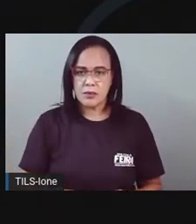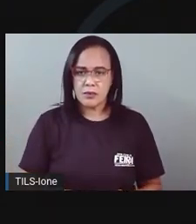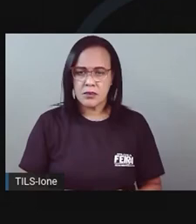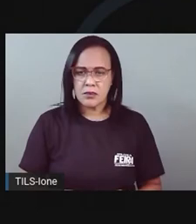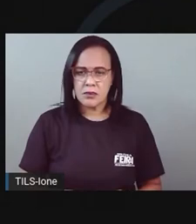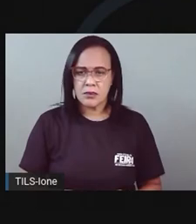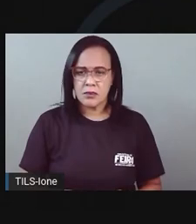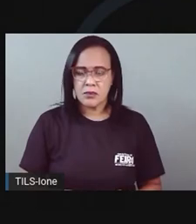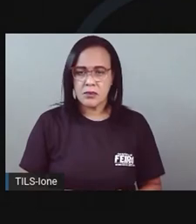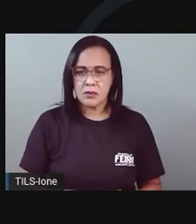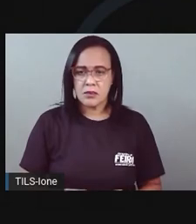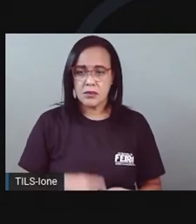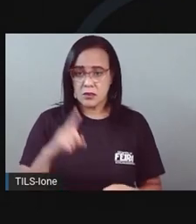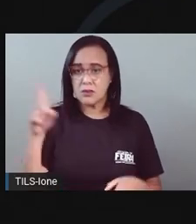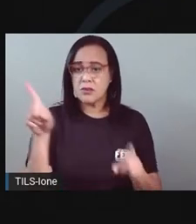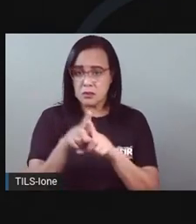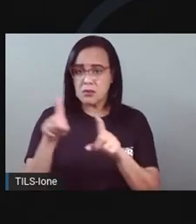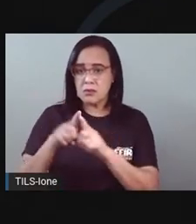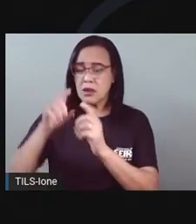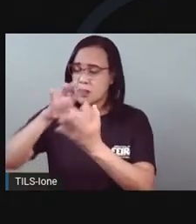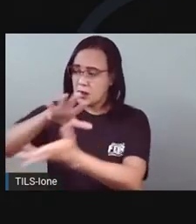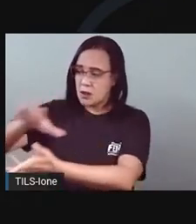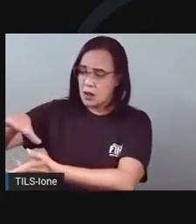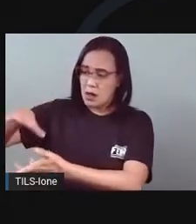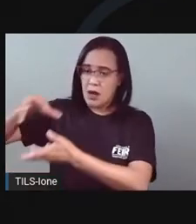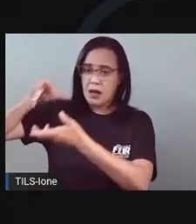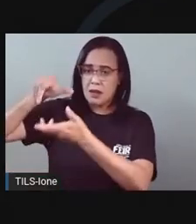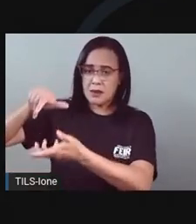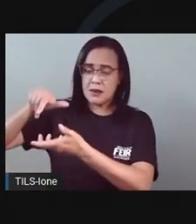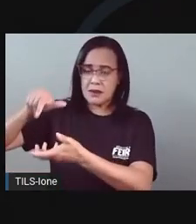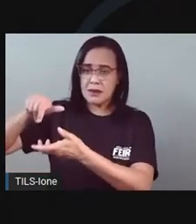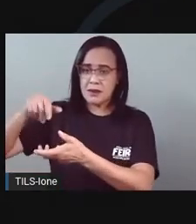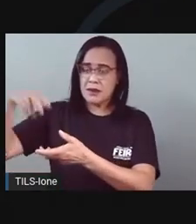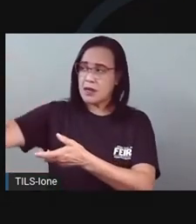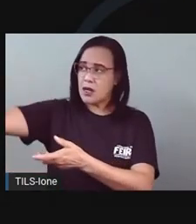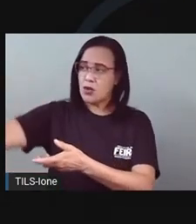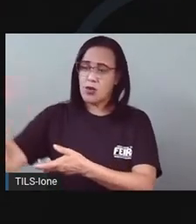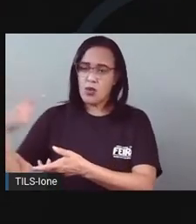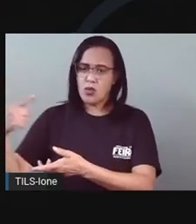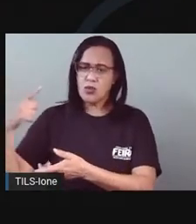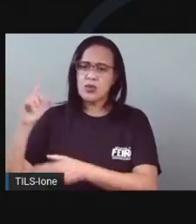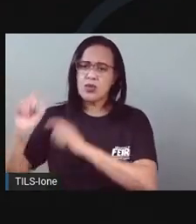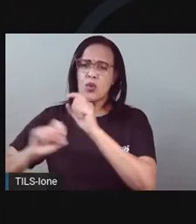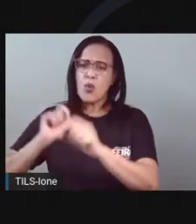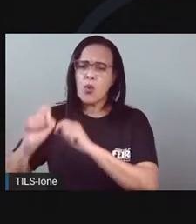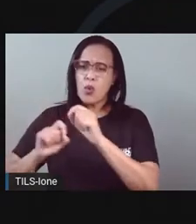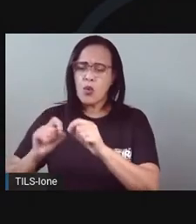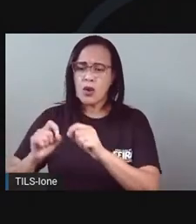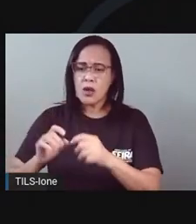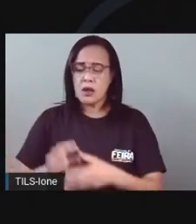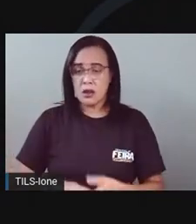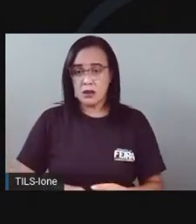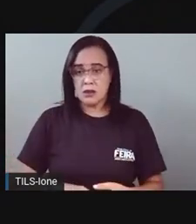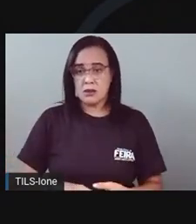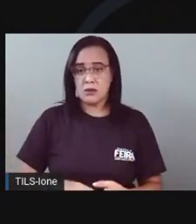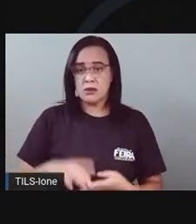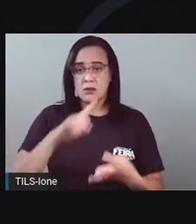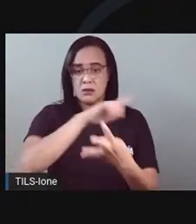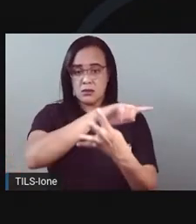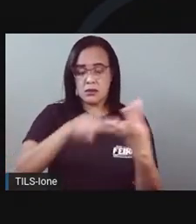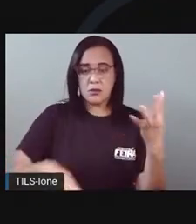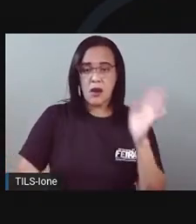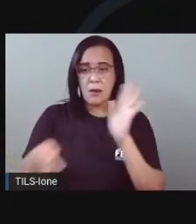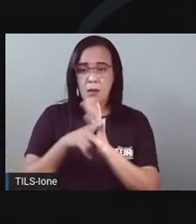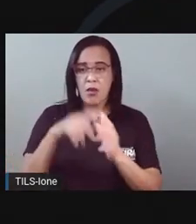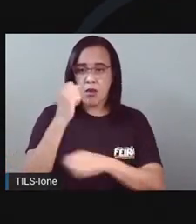a Terra se gira em torno do Sol de forma inclinada, não reta. As estações do ano são quatro. Verão,